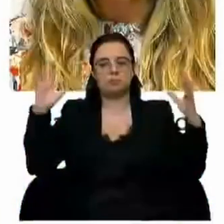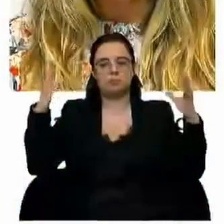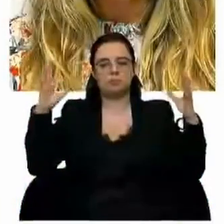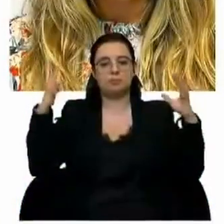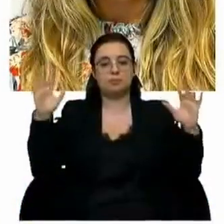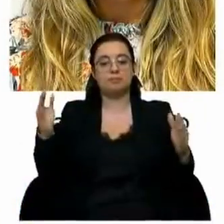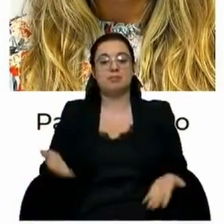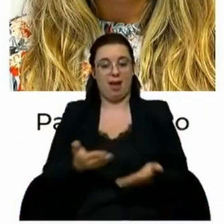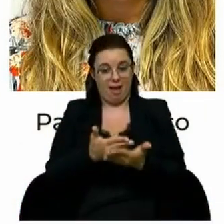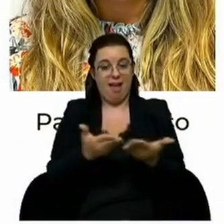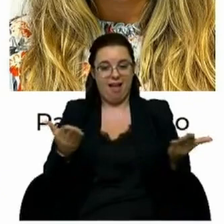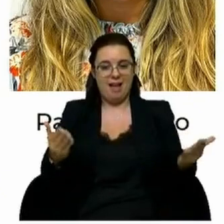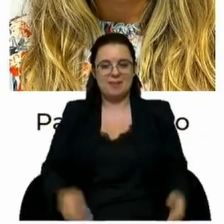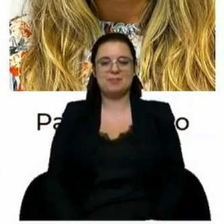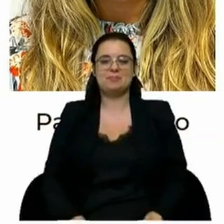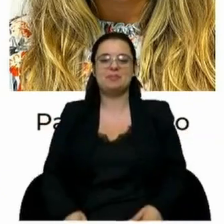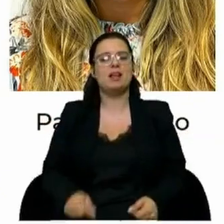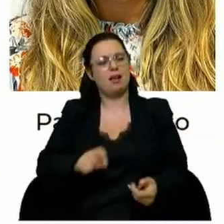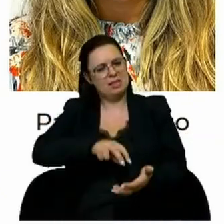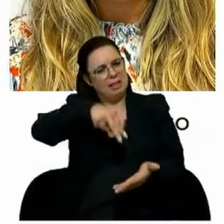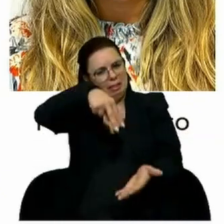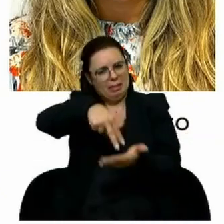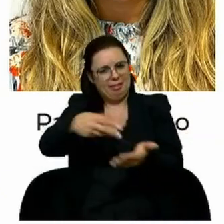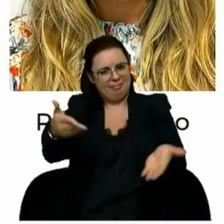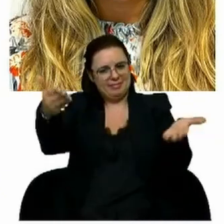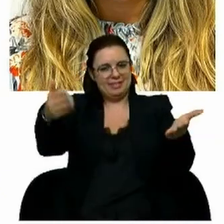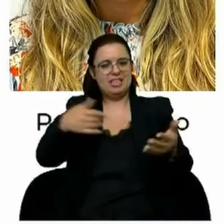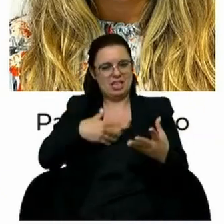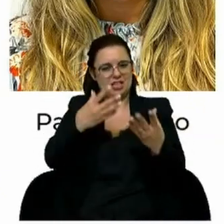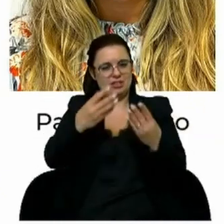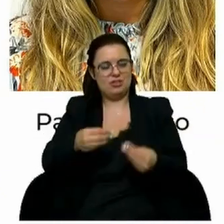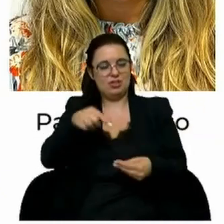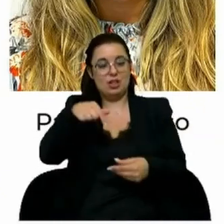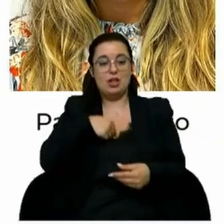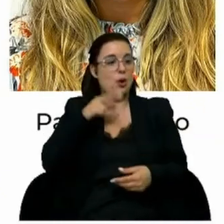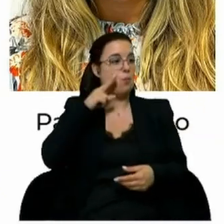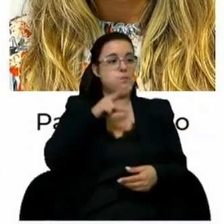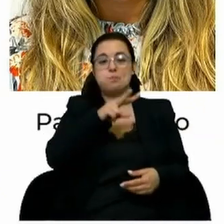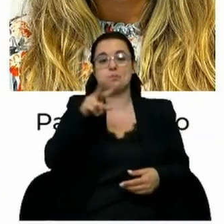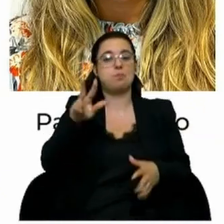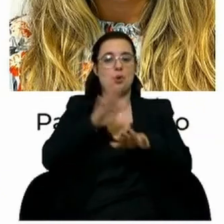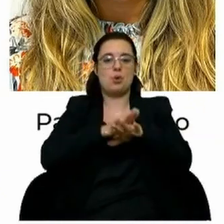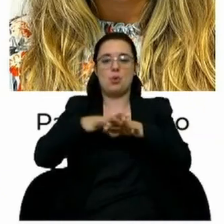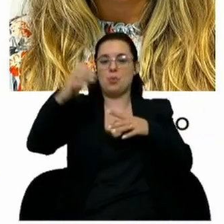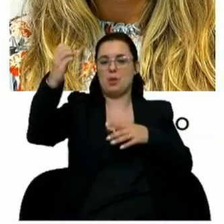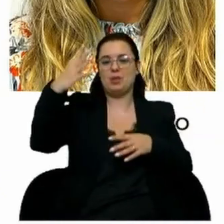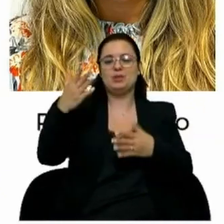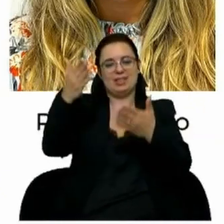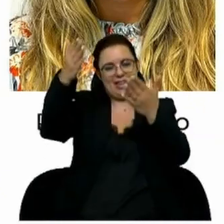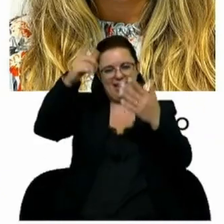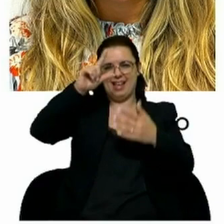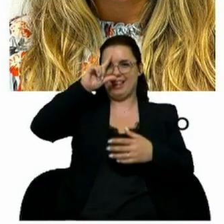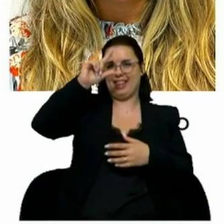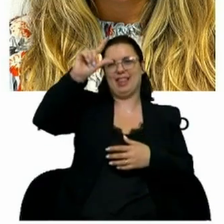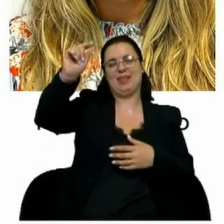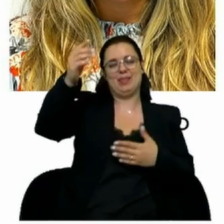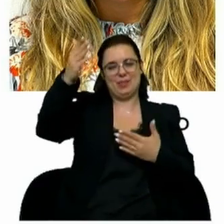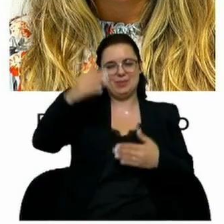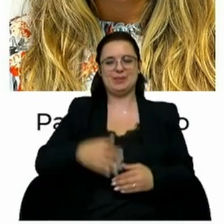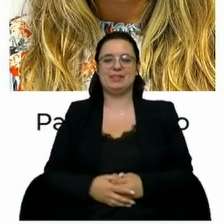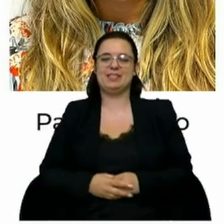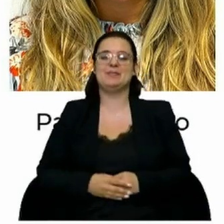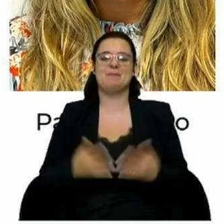Eles estão ali? Então, se não se importam de se levantar, acho que eles estão na sala, eu não os estou aqui a ver com o... Onde é eles estão? Ah, estão lá atrás. Então,